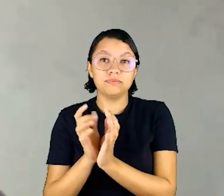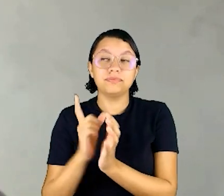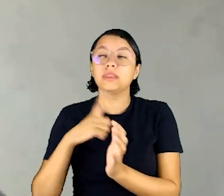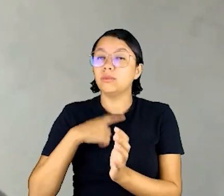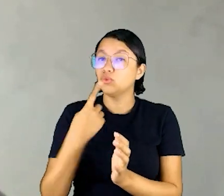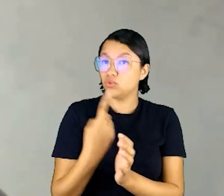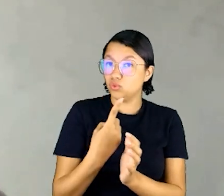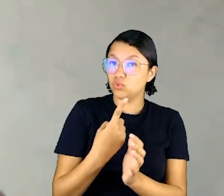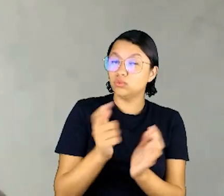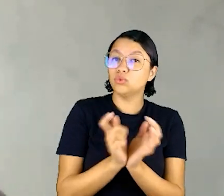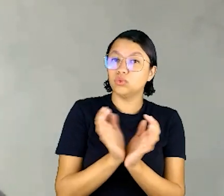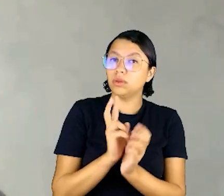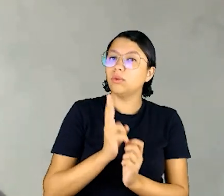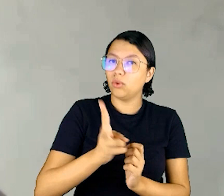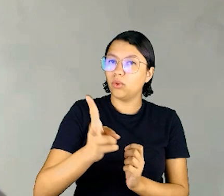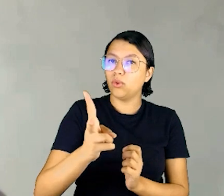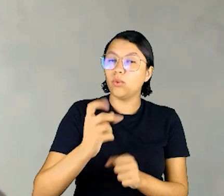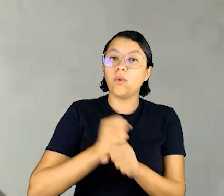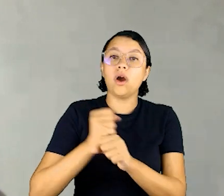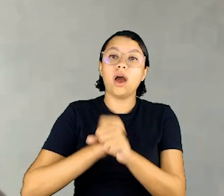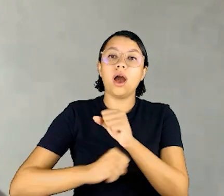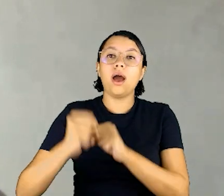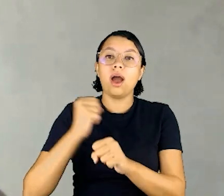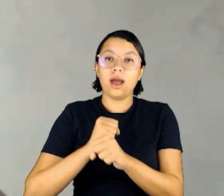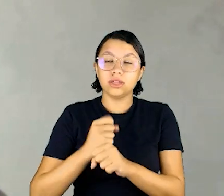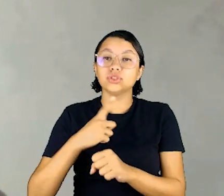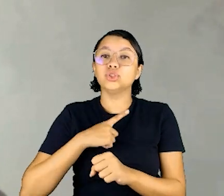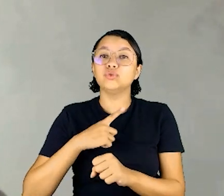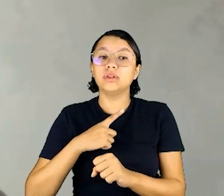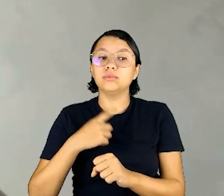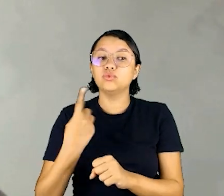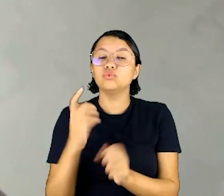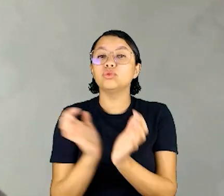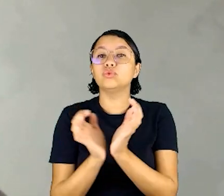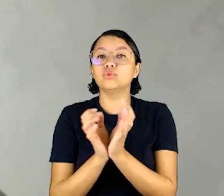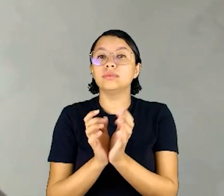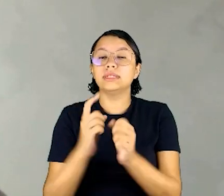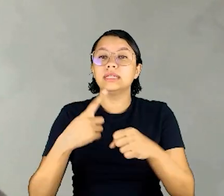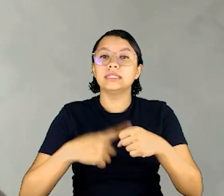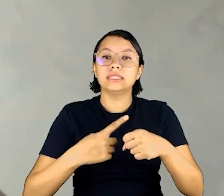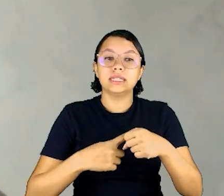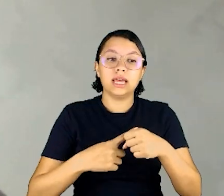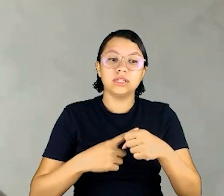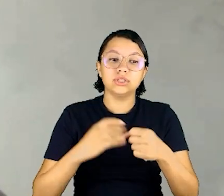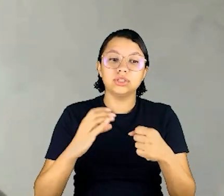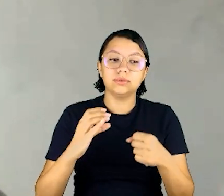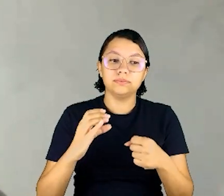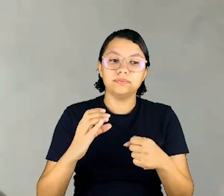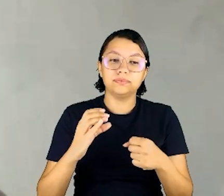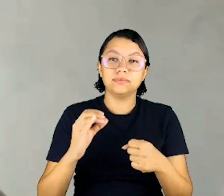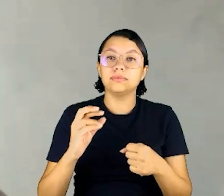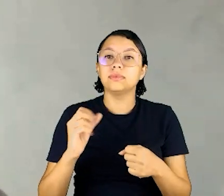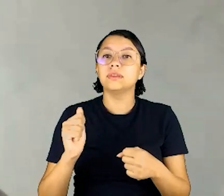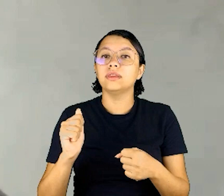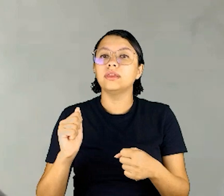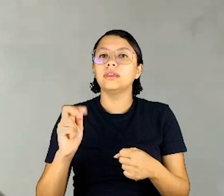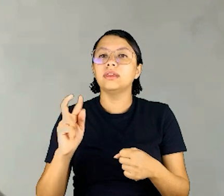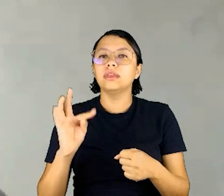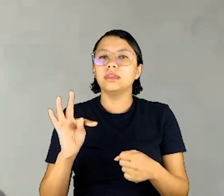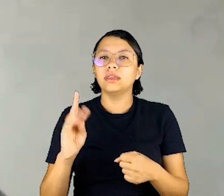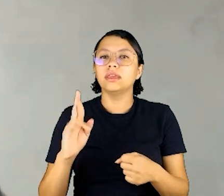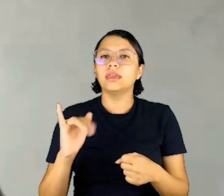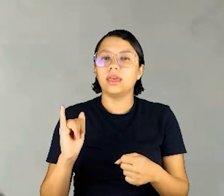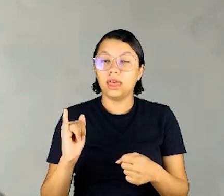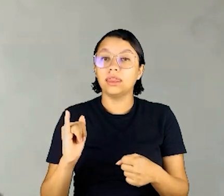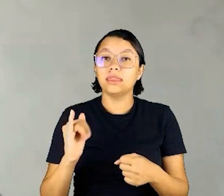duas turmas, temos hoje uma turma em andamento, ano passado, tivemos uma turma na cidade de Cáceres, que eu sou juíza no interior de